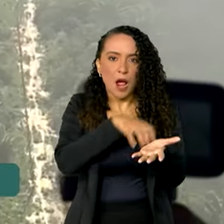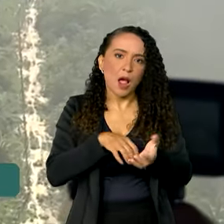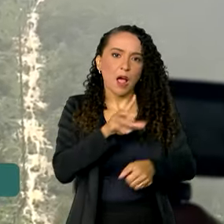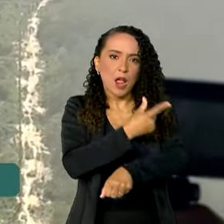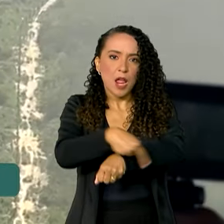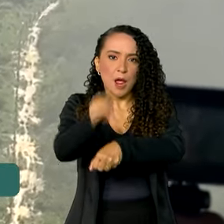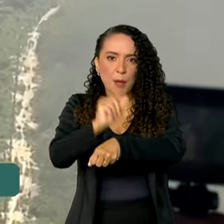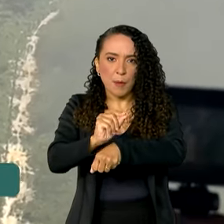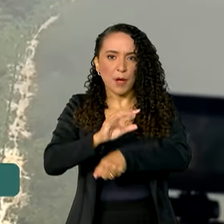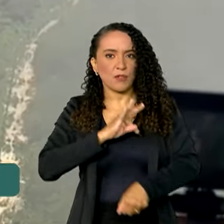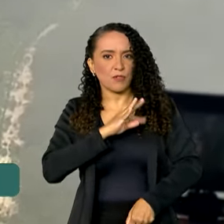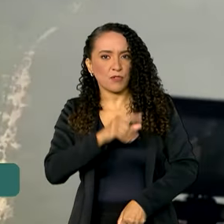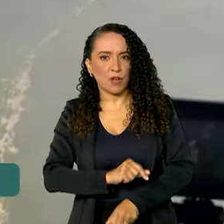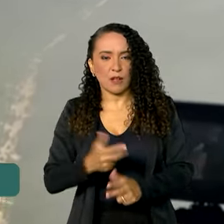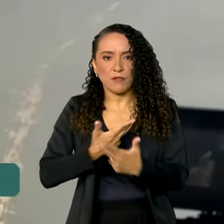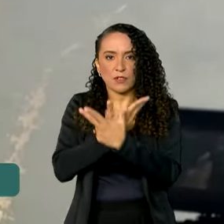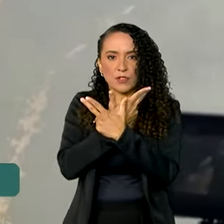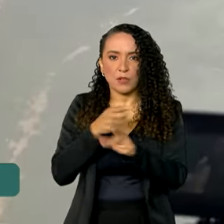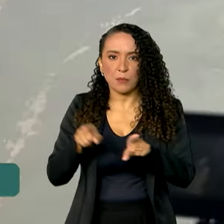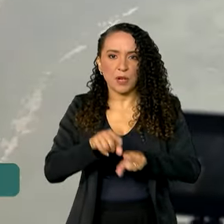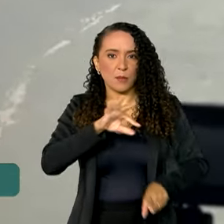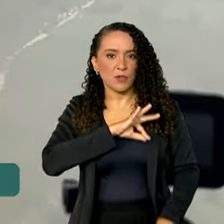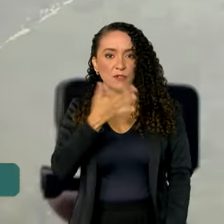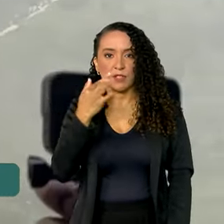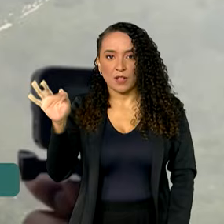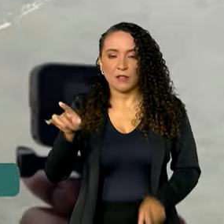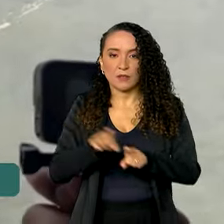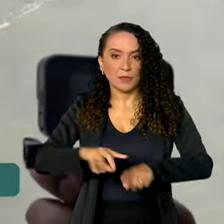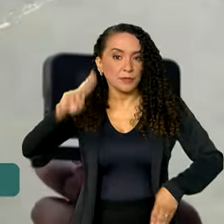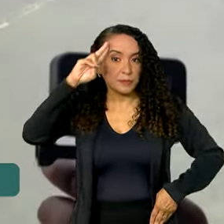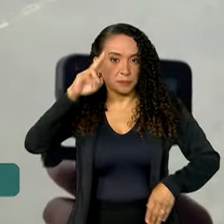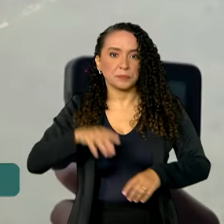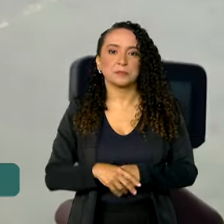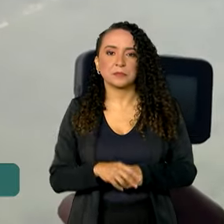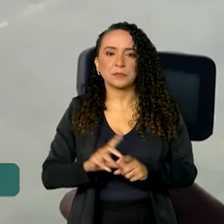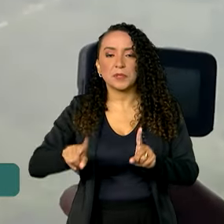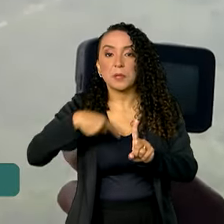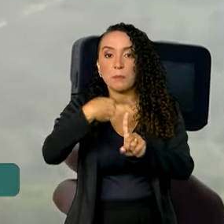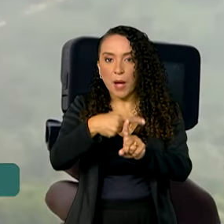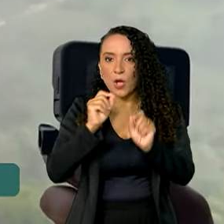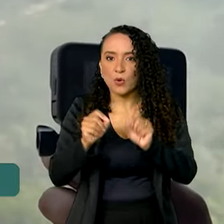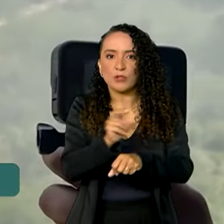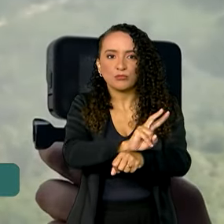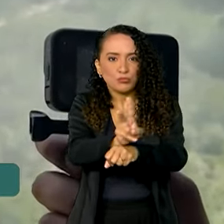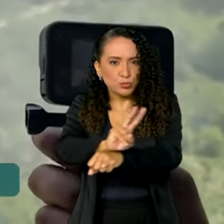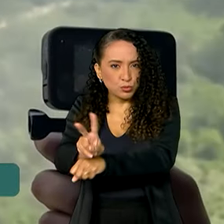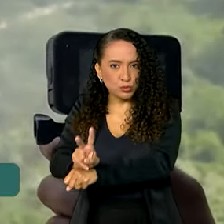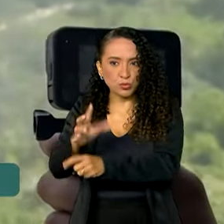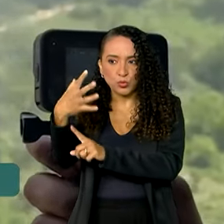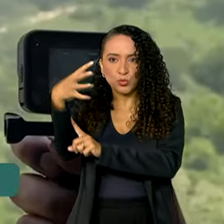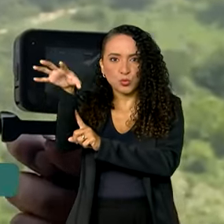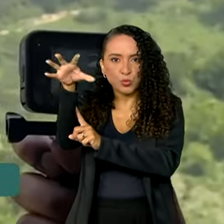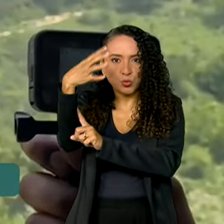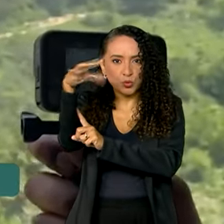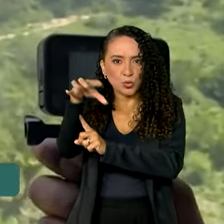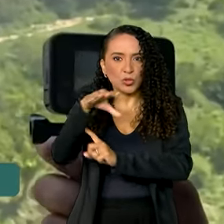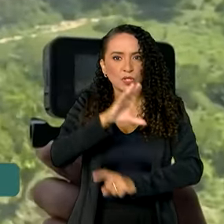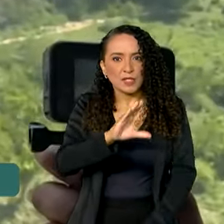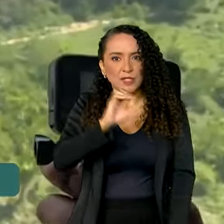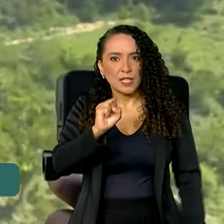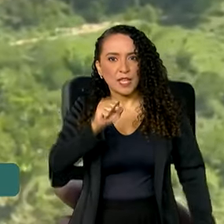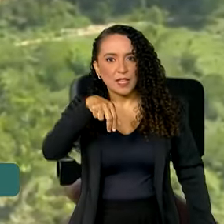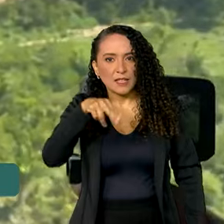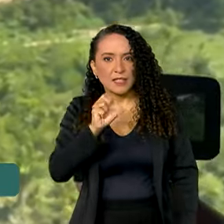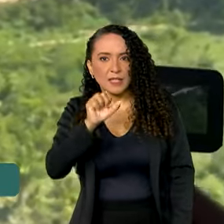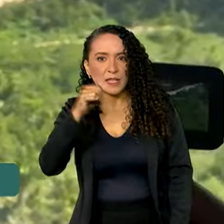IBAMA, FUNAI, Força Nacional, Polícia Federal e Exército, além de monitoramento por satélite do